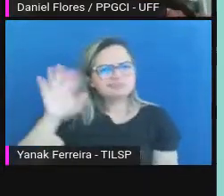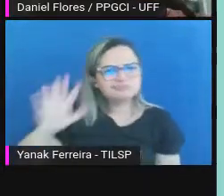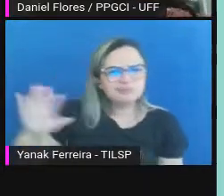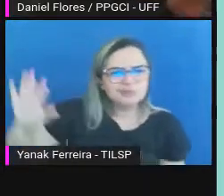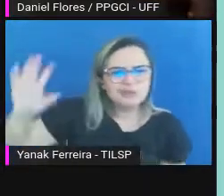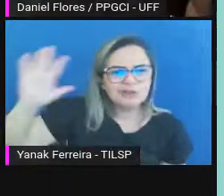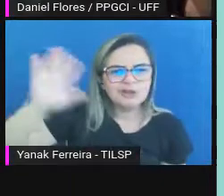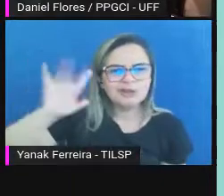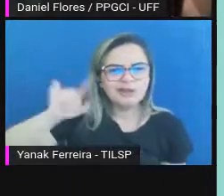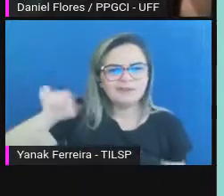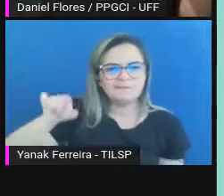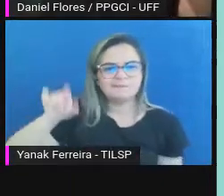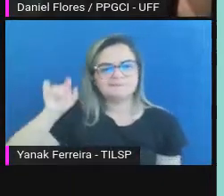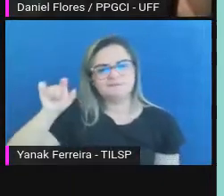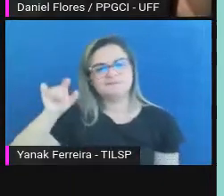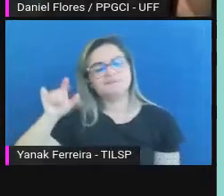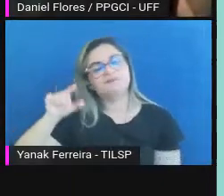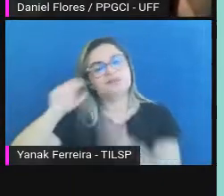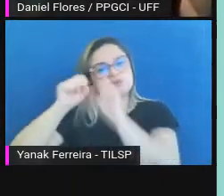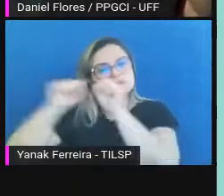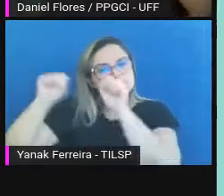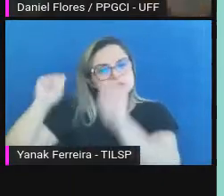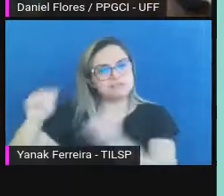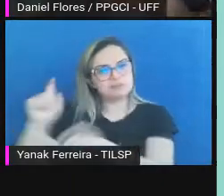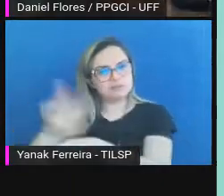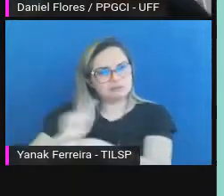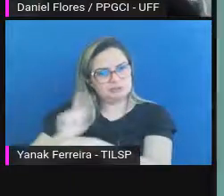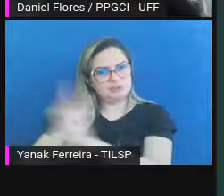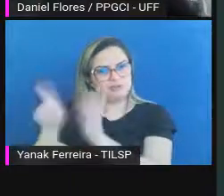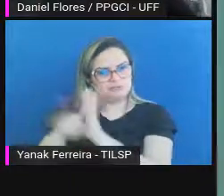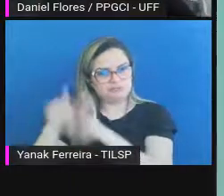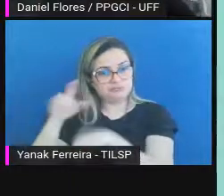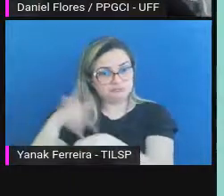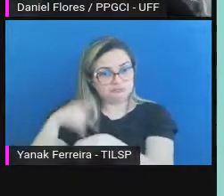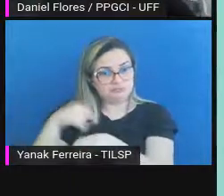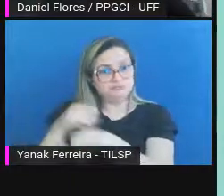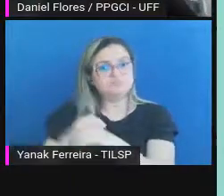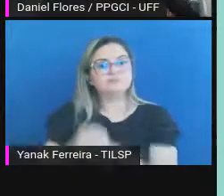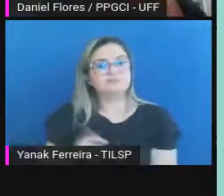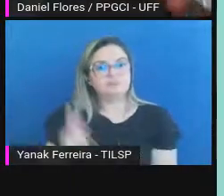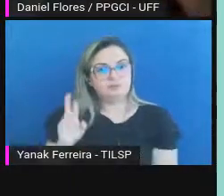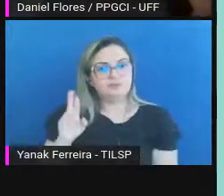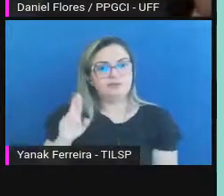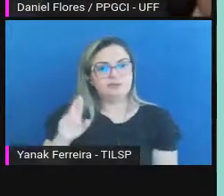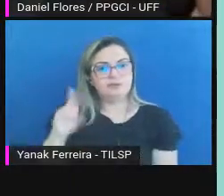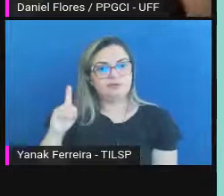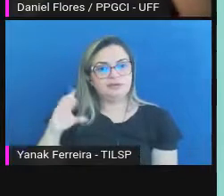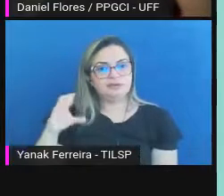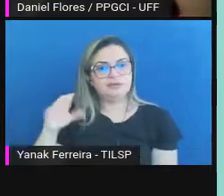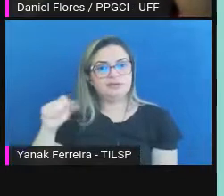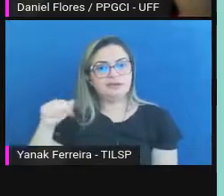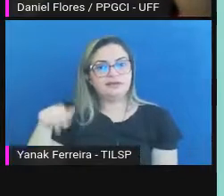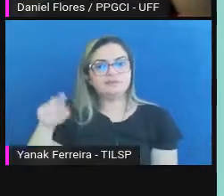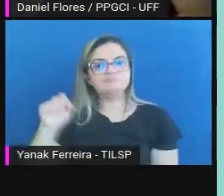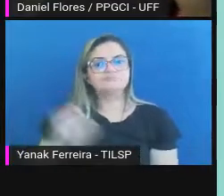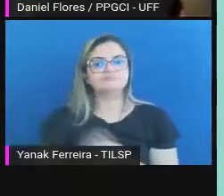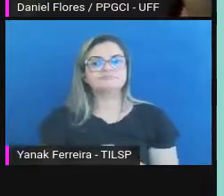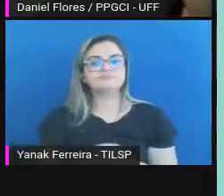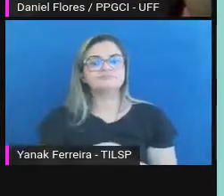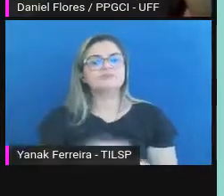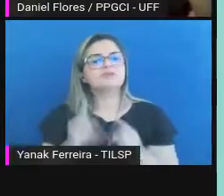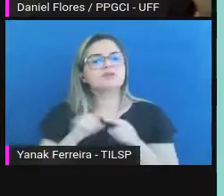RDC-ARC que eu tenho o sistema de gestão de documentos e o RDC-ARC ou o sistema de gestão de